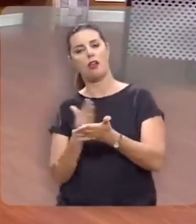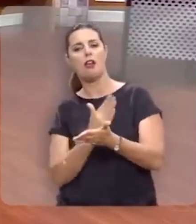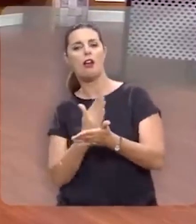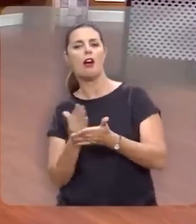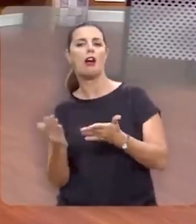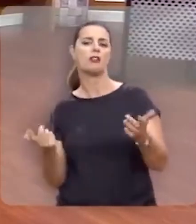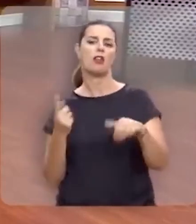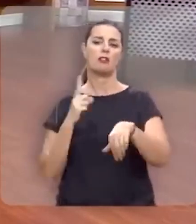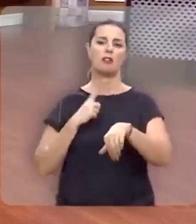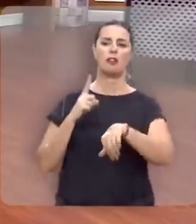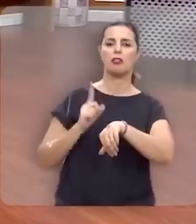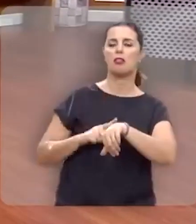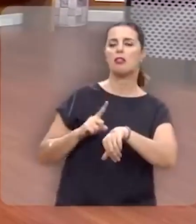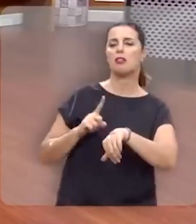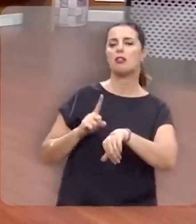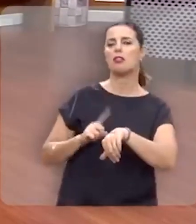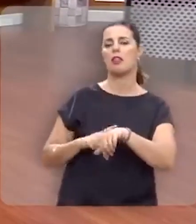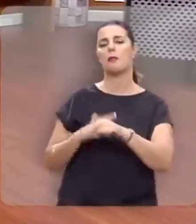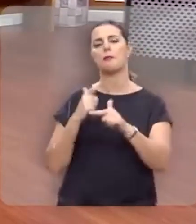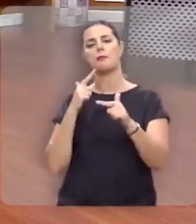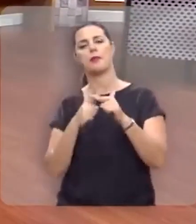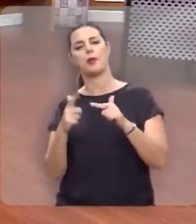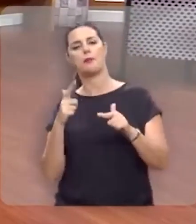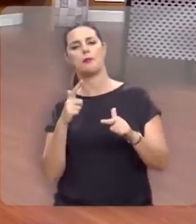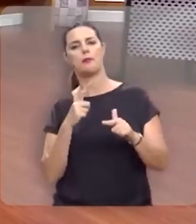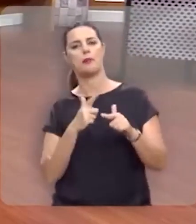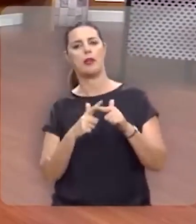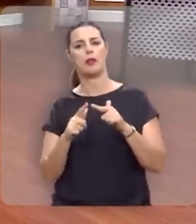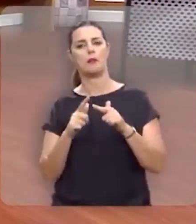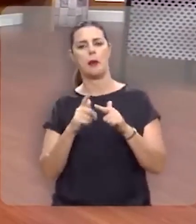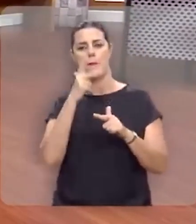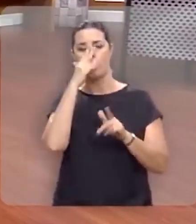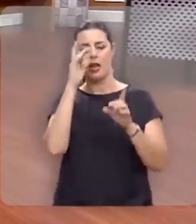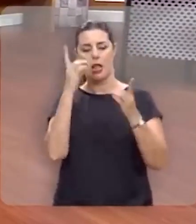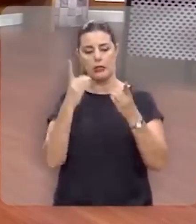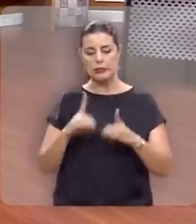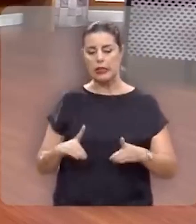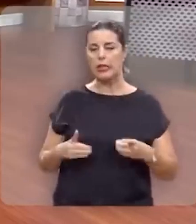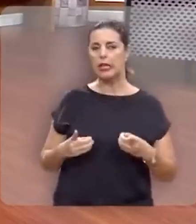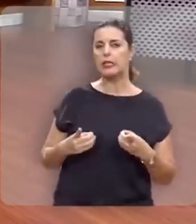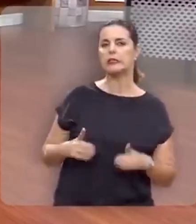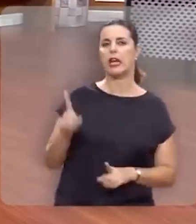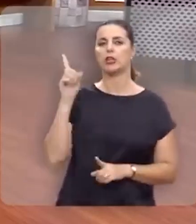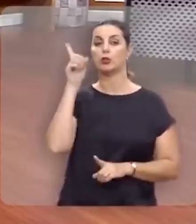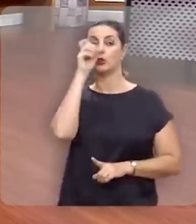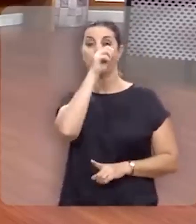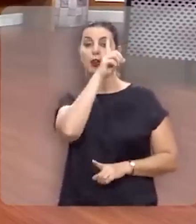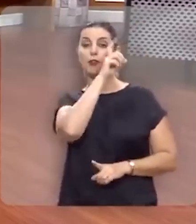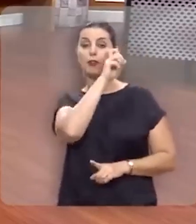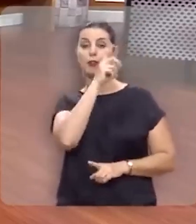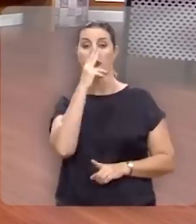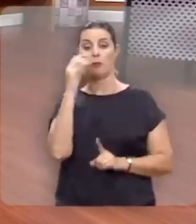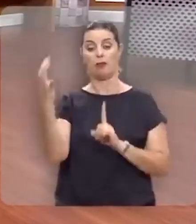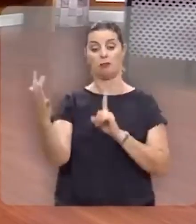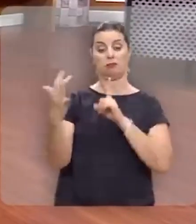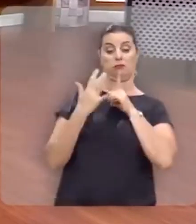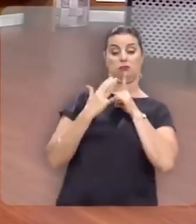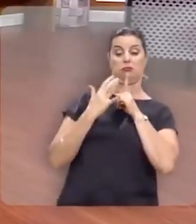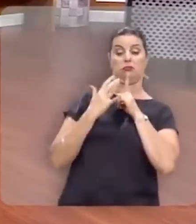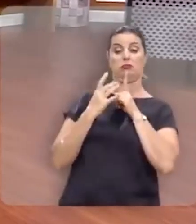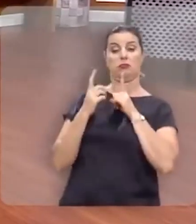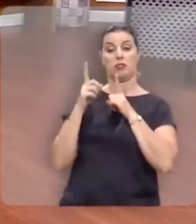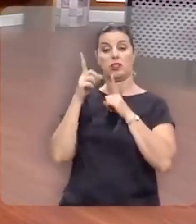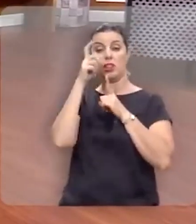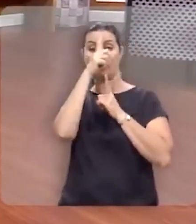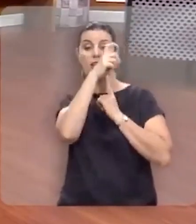num cenário cinzento, num deserto árido e somos fuzilados pelos